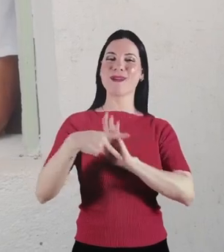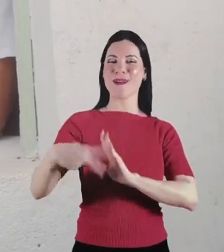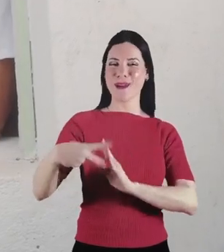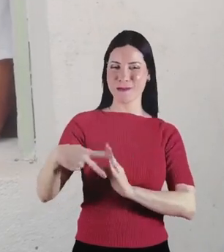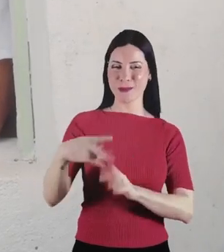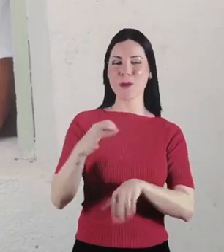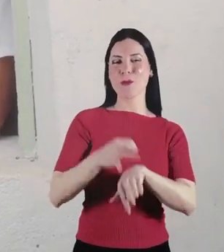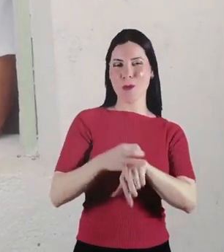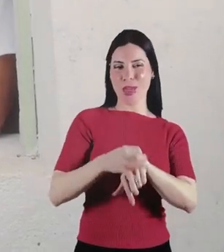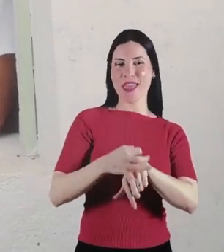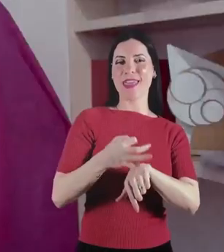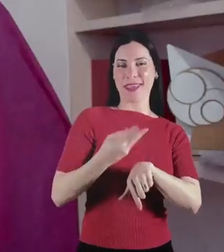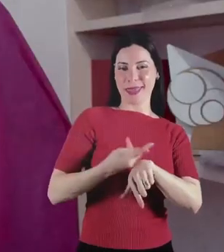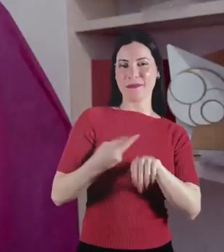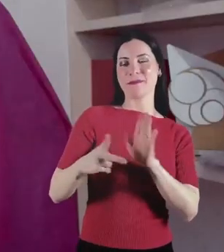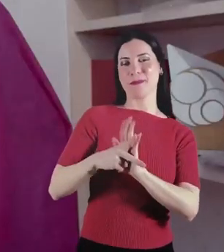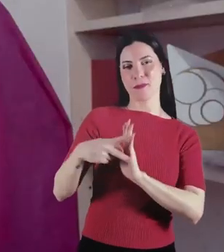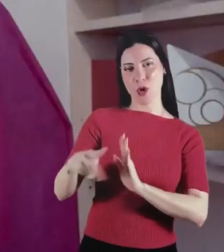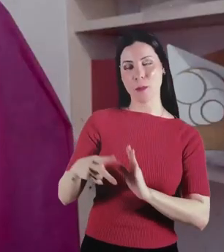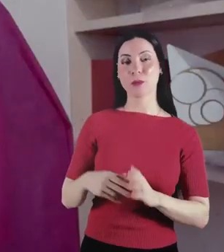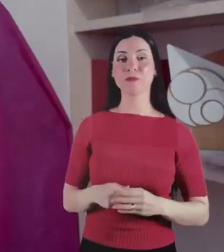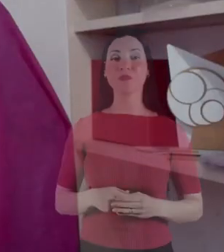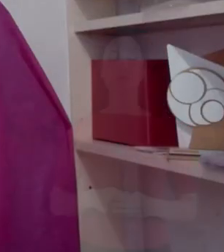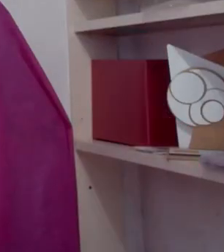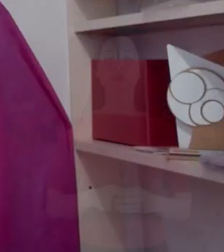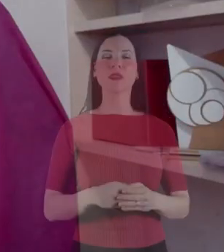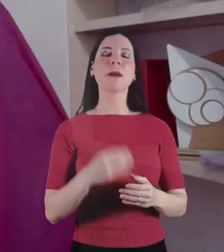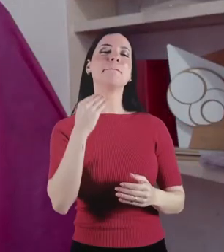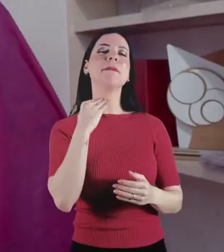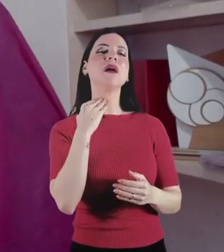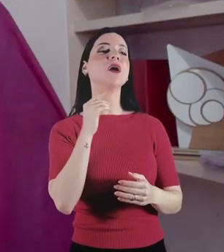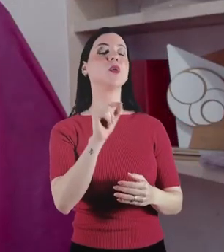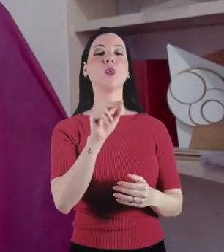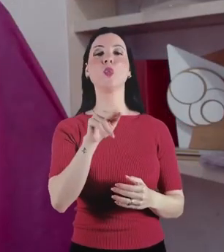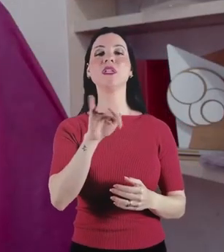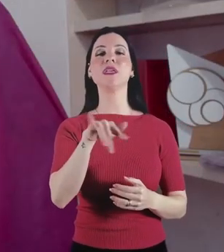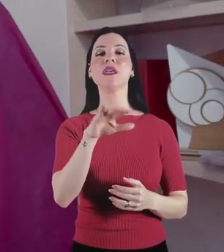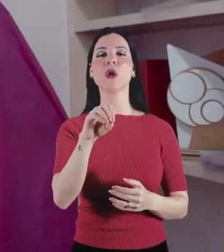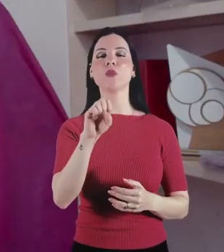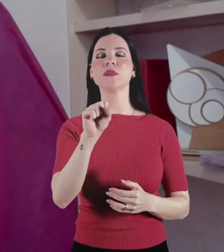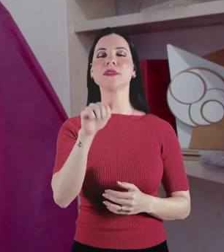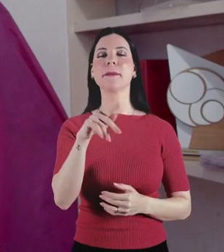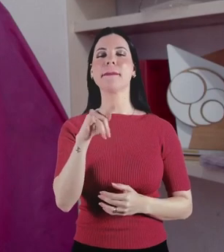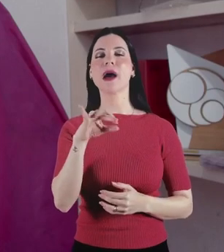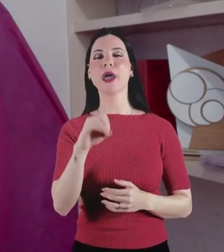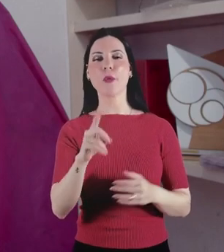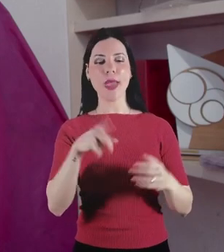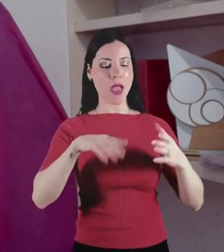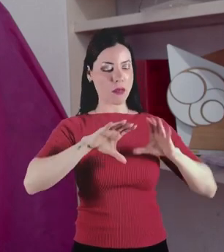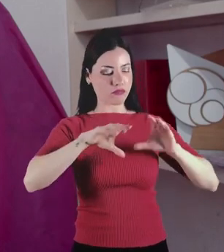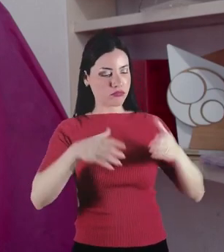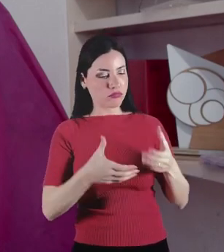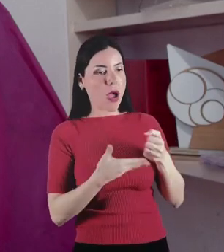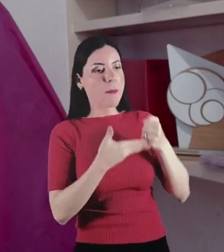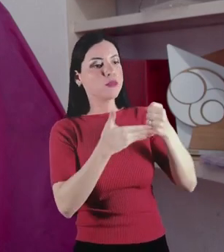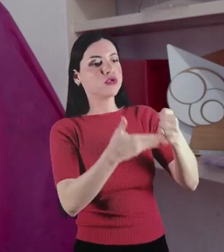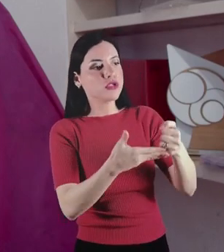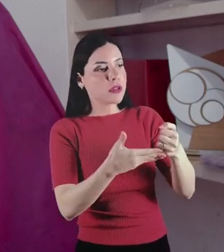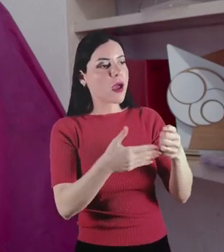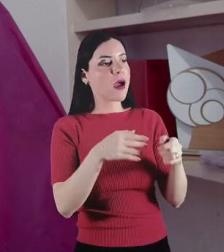O Banco União Sampaio, ele é uma iniciativa de economia solidária,